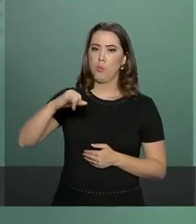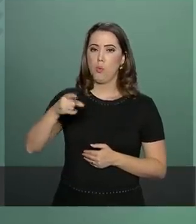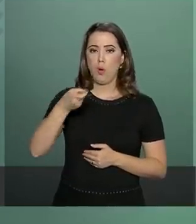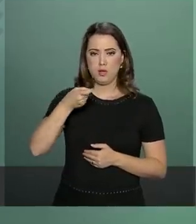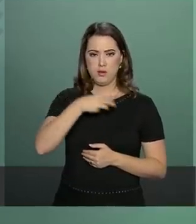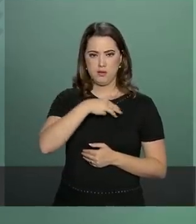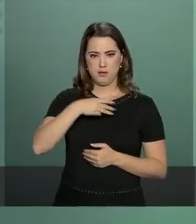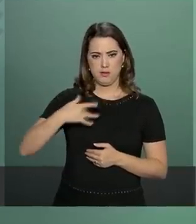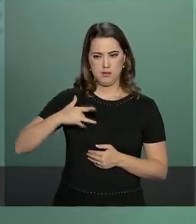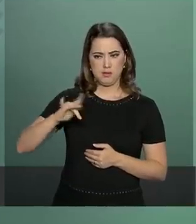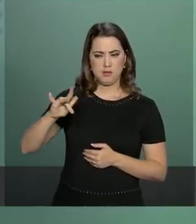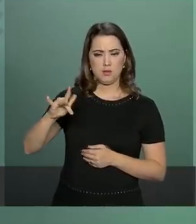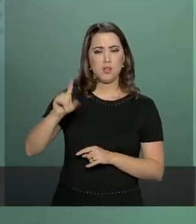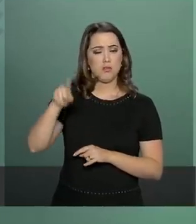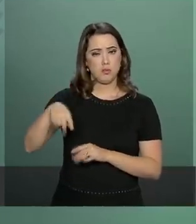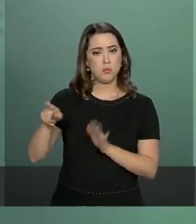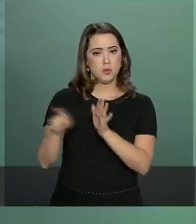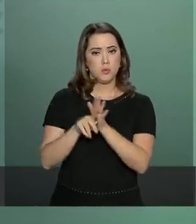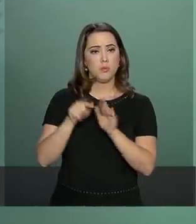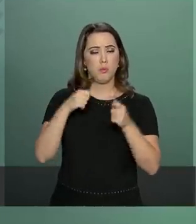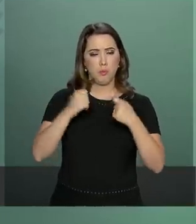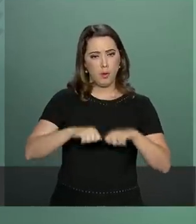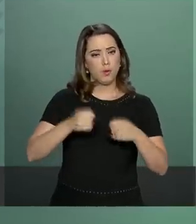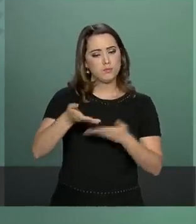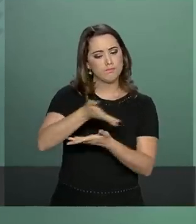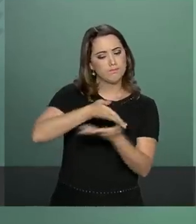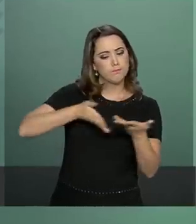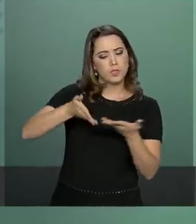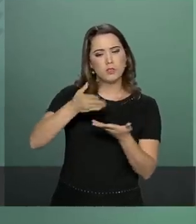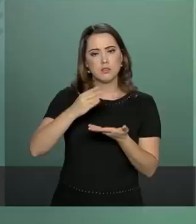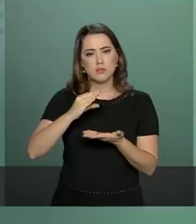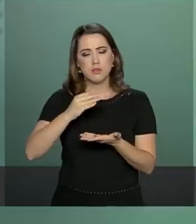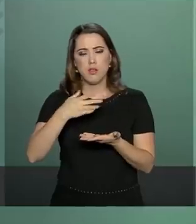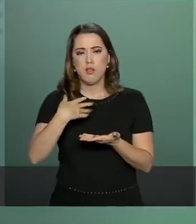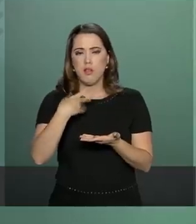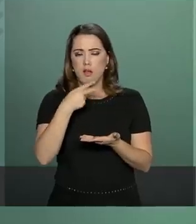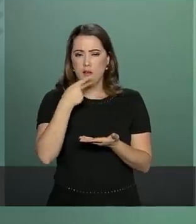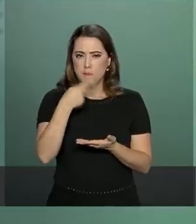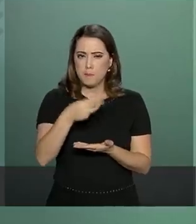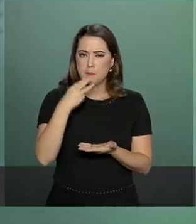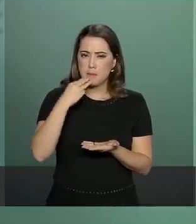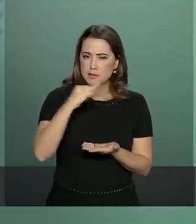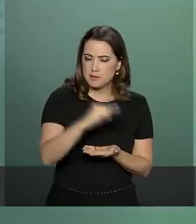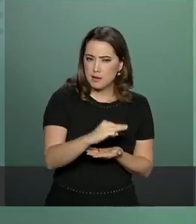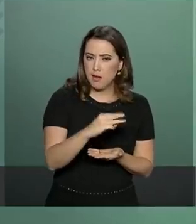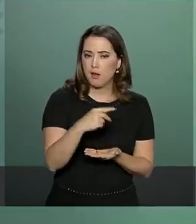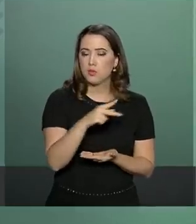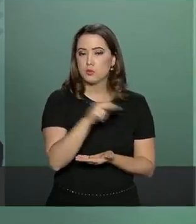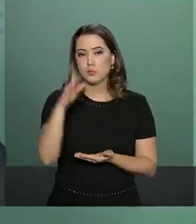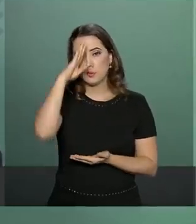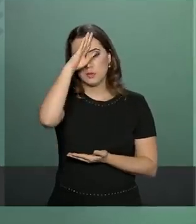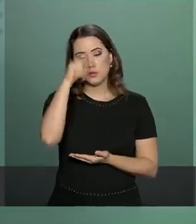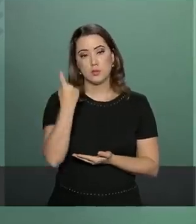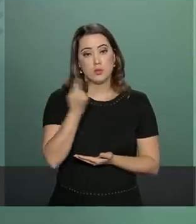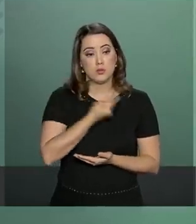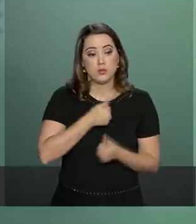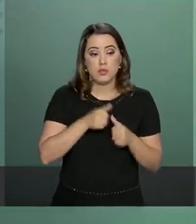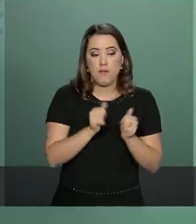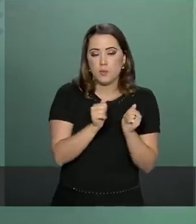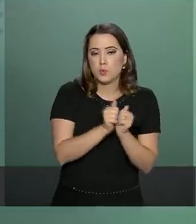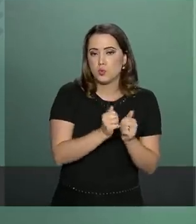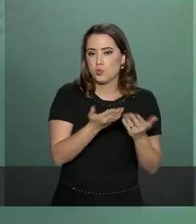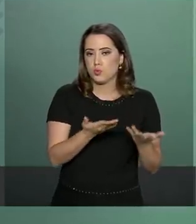Casas, da Câmara e do Senado das ideias do nosso presidente. Por óbvio que nós não estávamos lá,